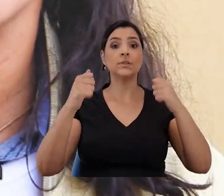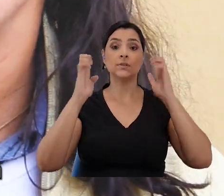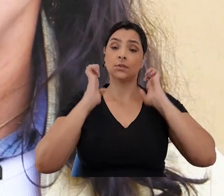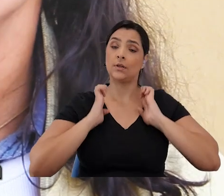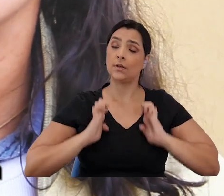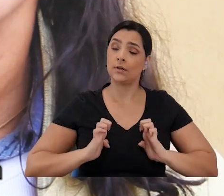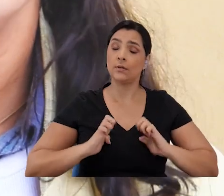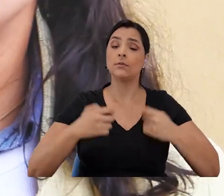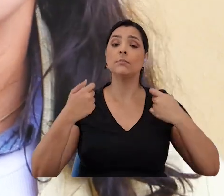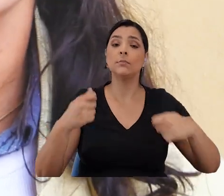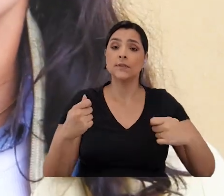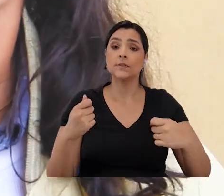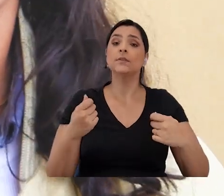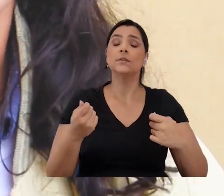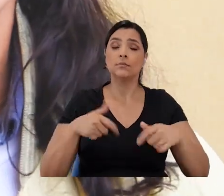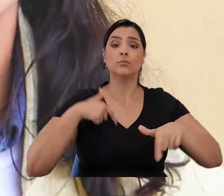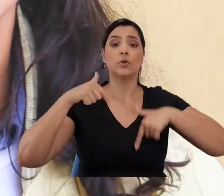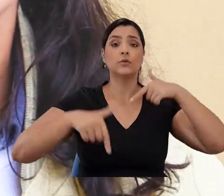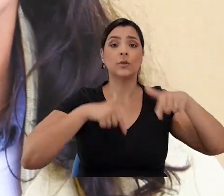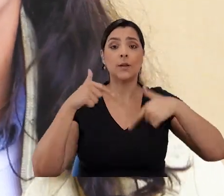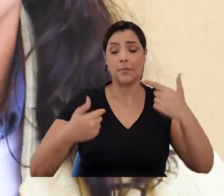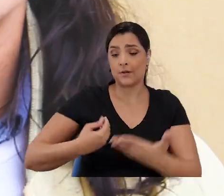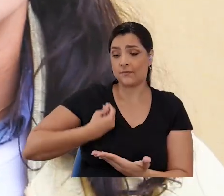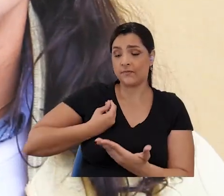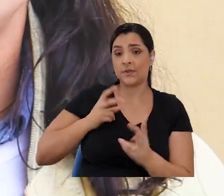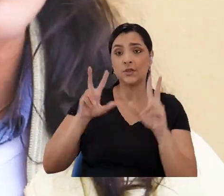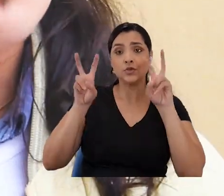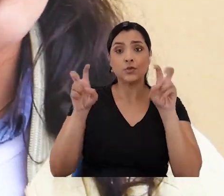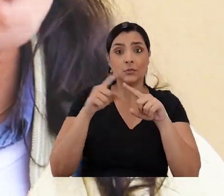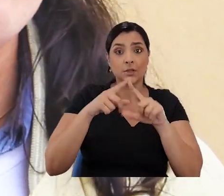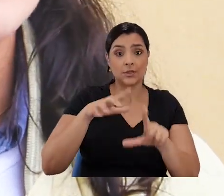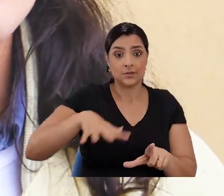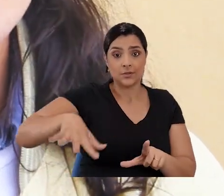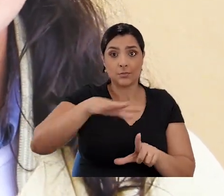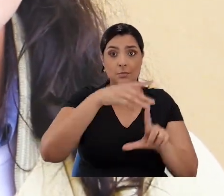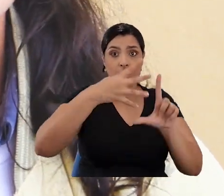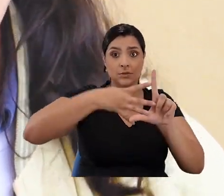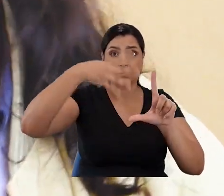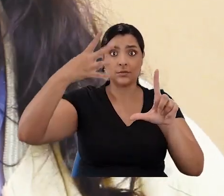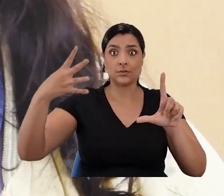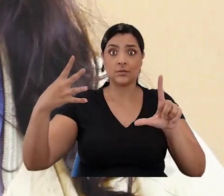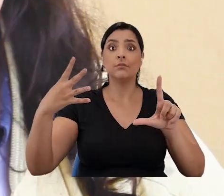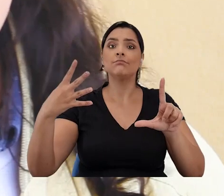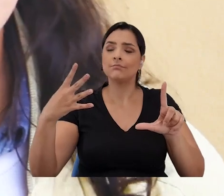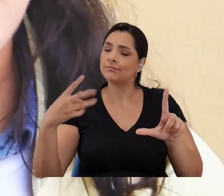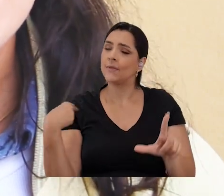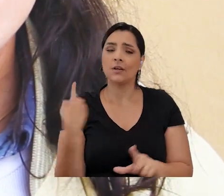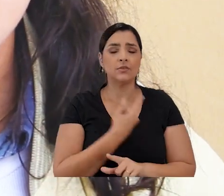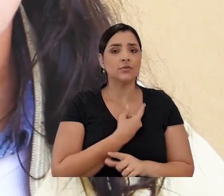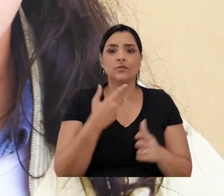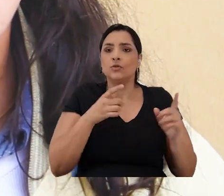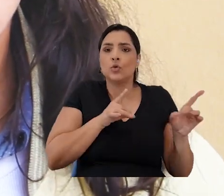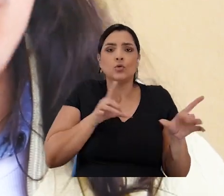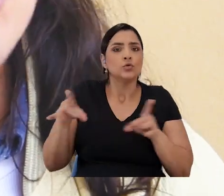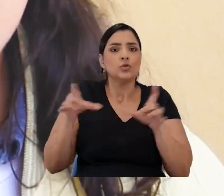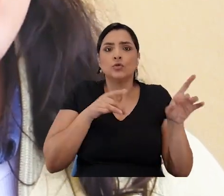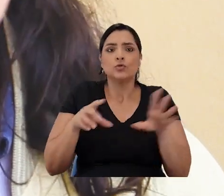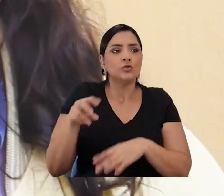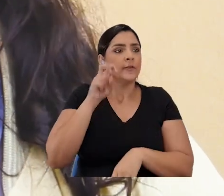ser feito de forma ética e tem que se estender como a nossa atuação em relação à vida, porque pessoas LGBTs nos atravessam